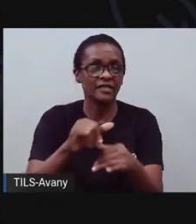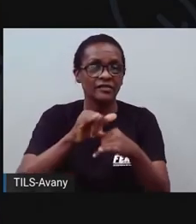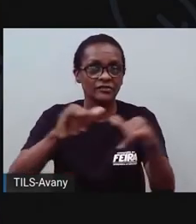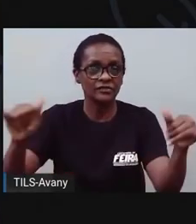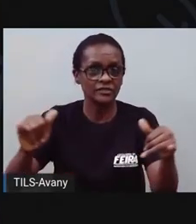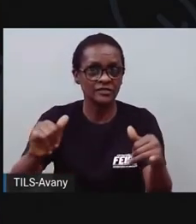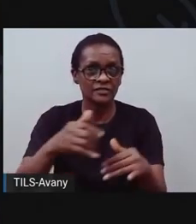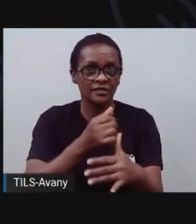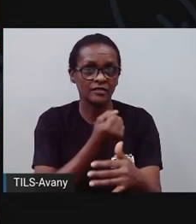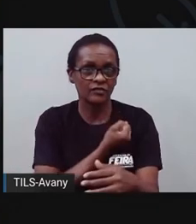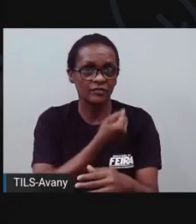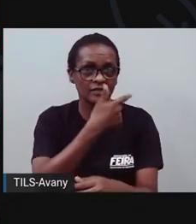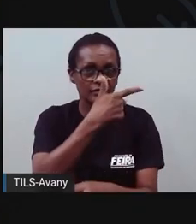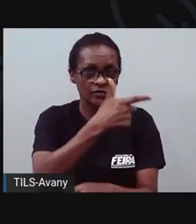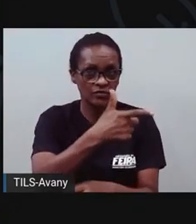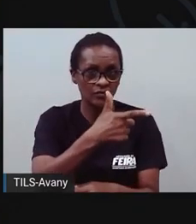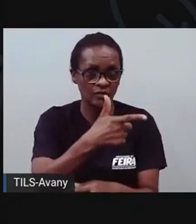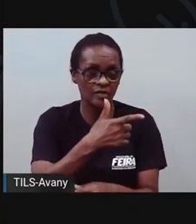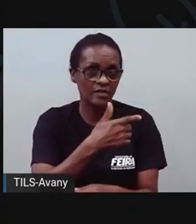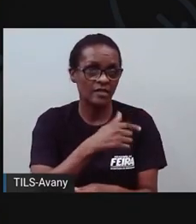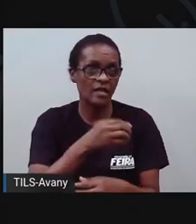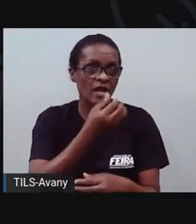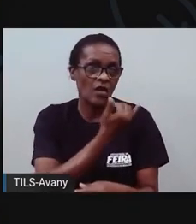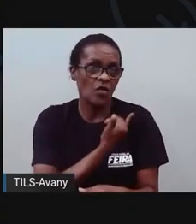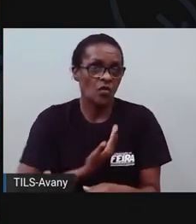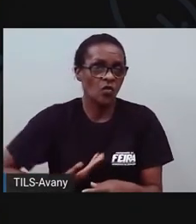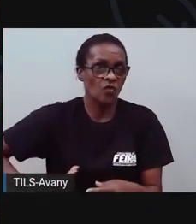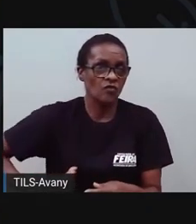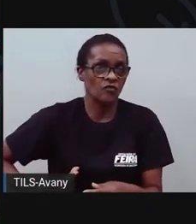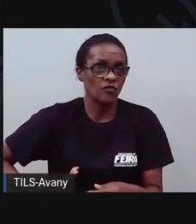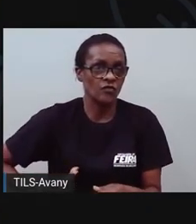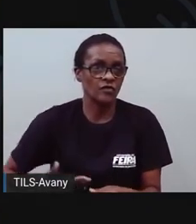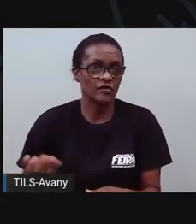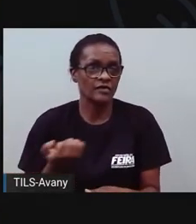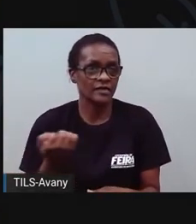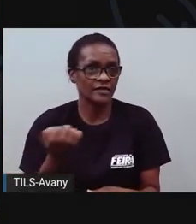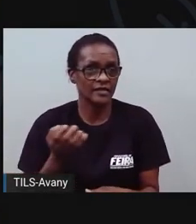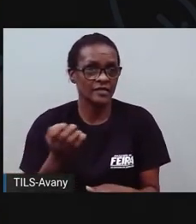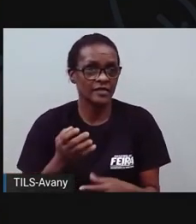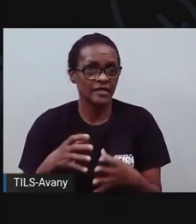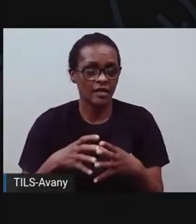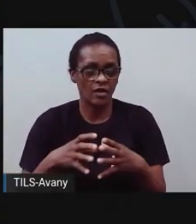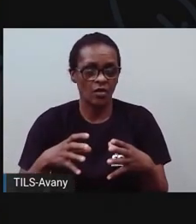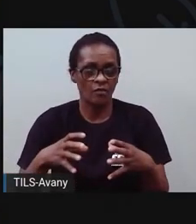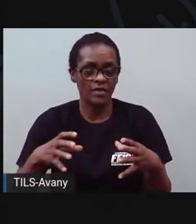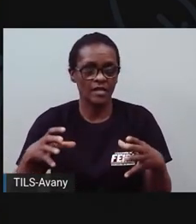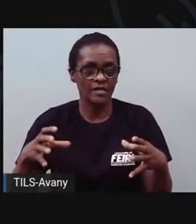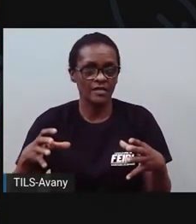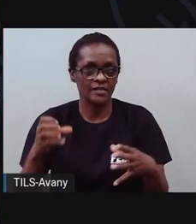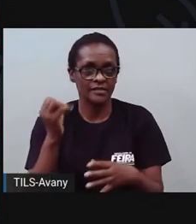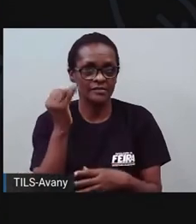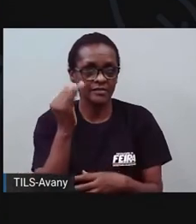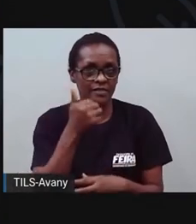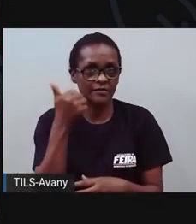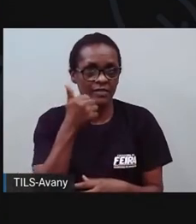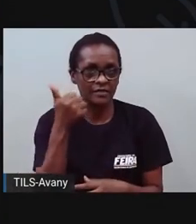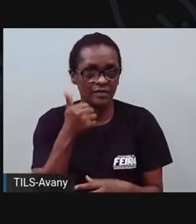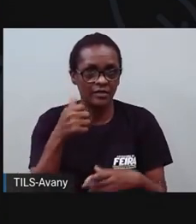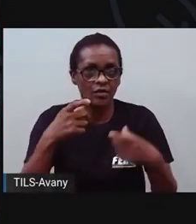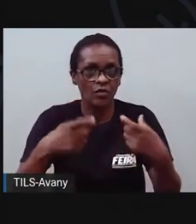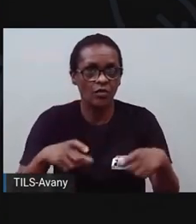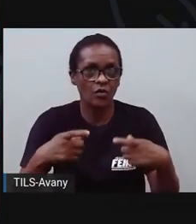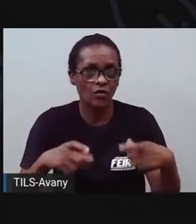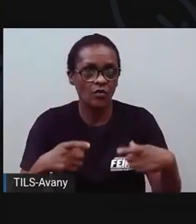entregar duplicação de viaduto em outubro. E aí ele disse que essa matéria aqui, que essa notícia vai estar onde? Na